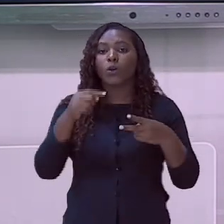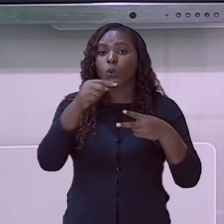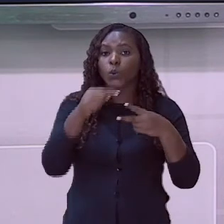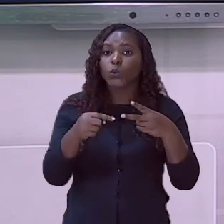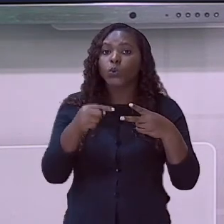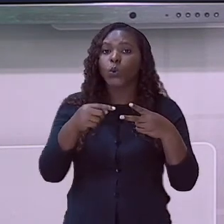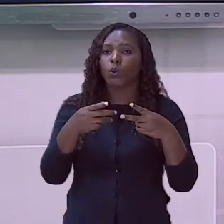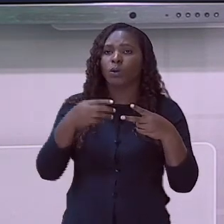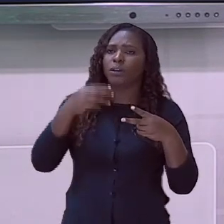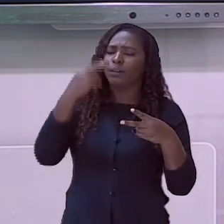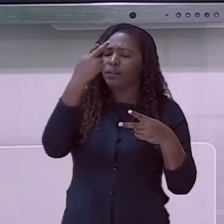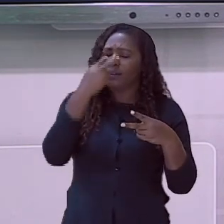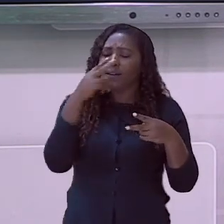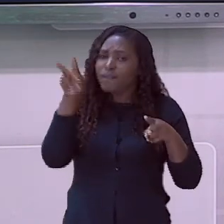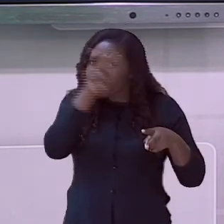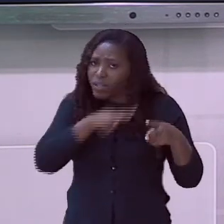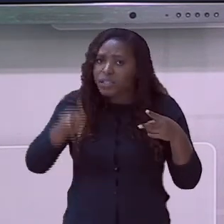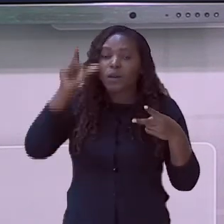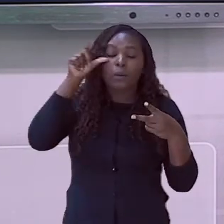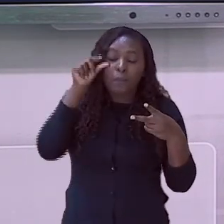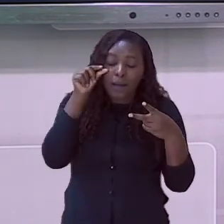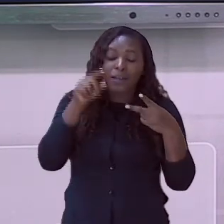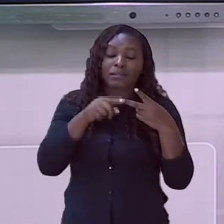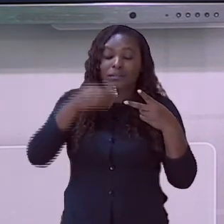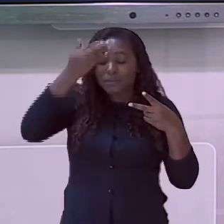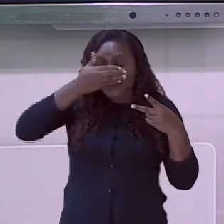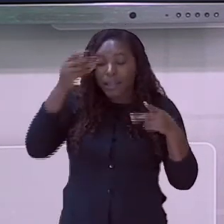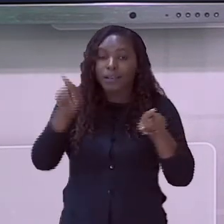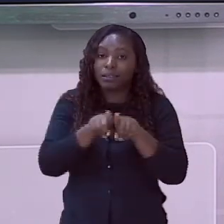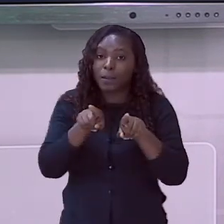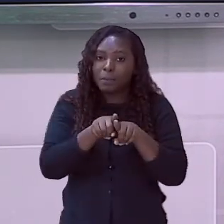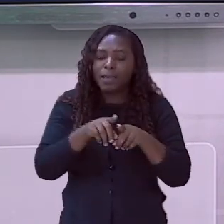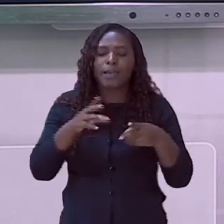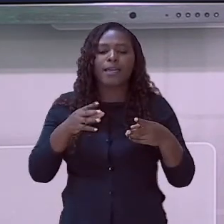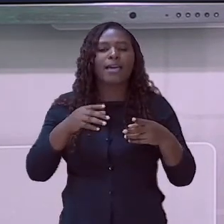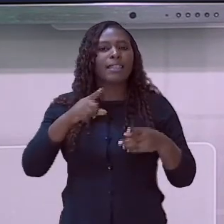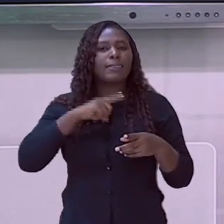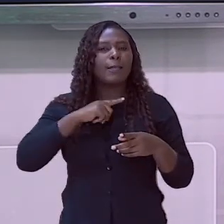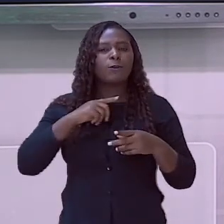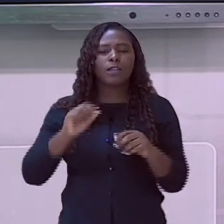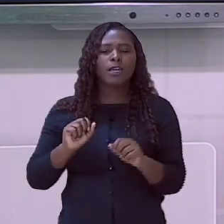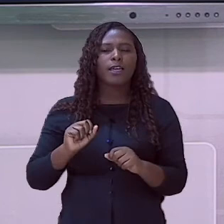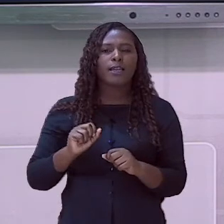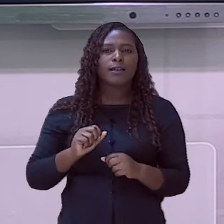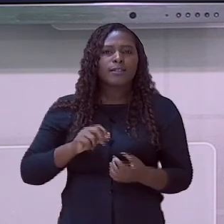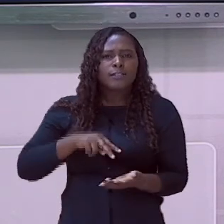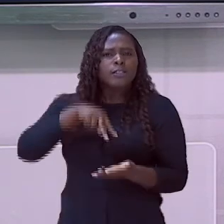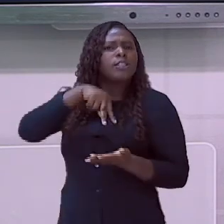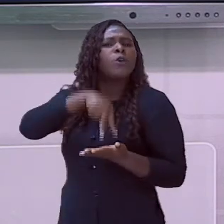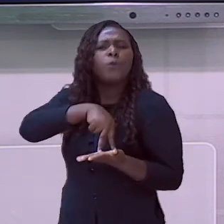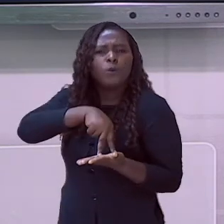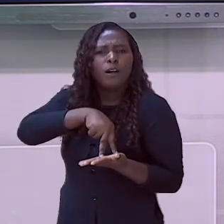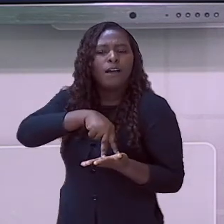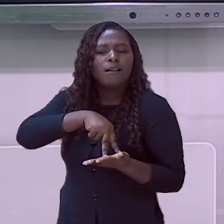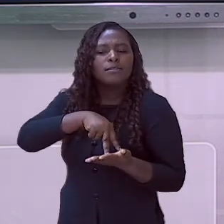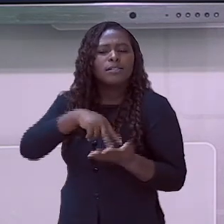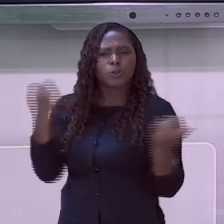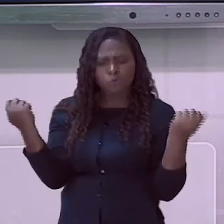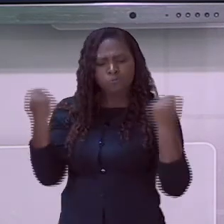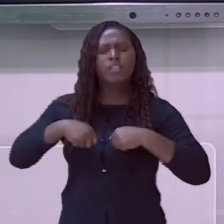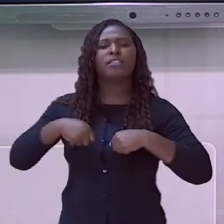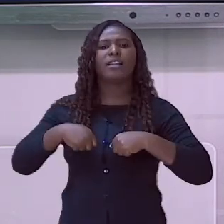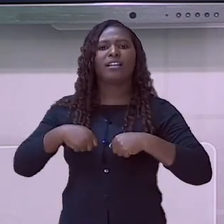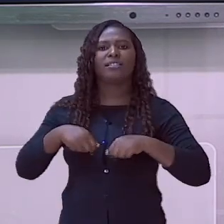um sentimento de segurança, competência e liberdade na sua dificuldade de locomoção.